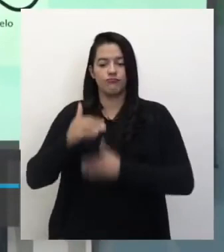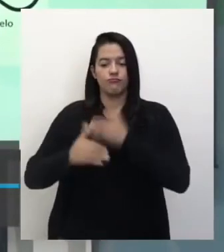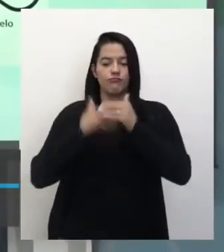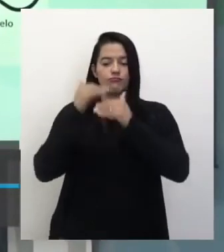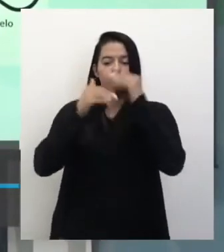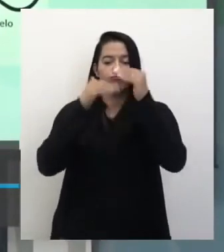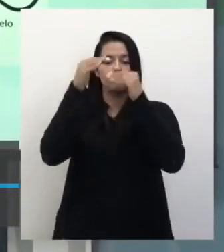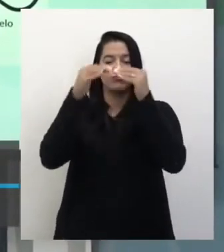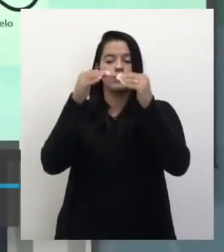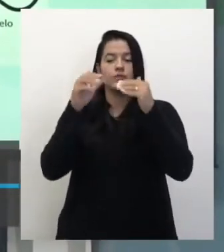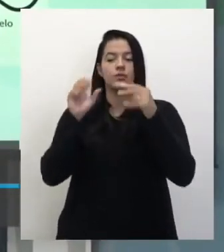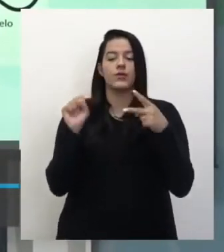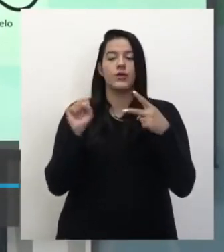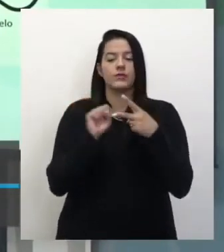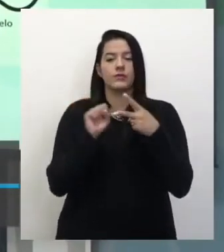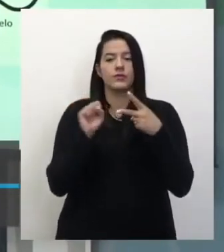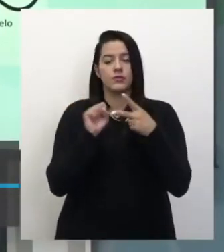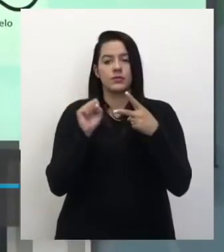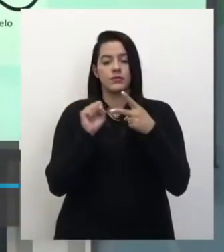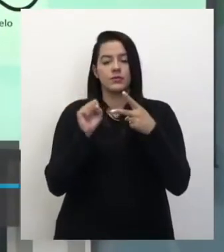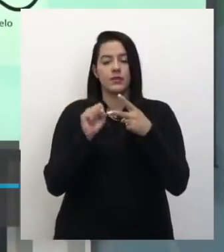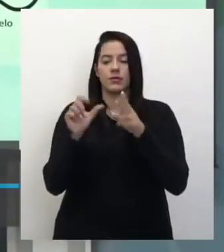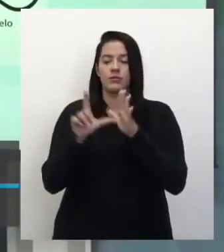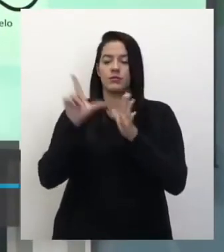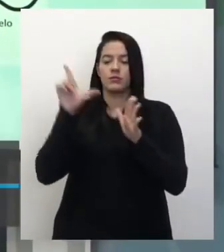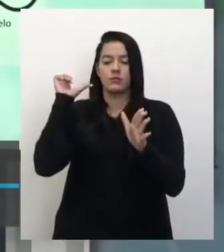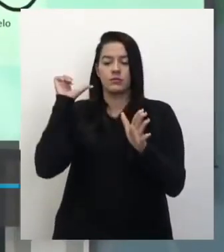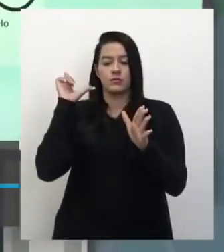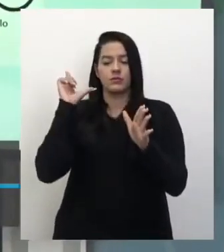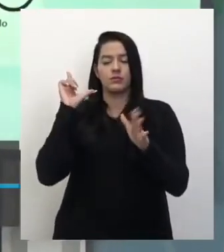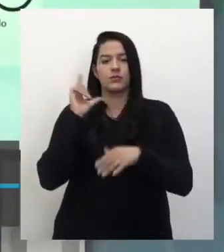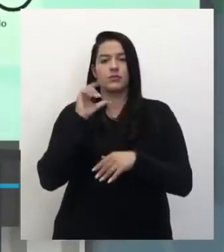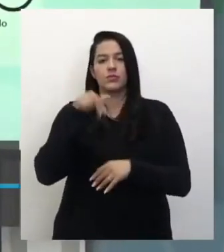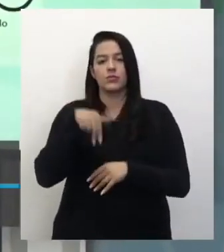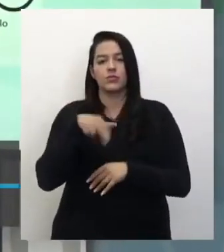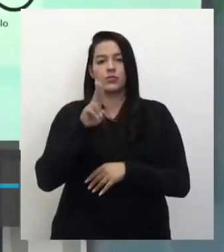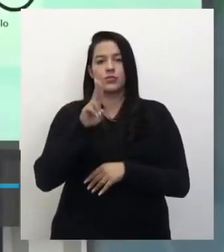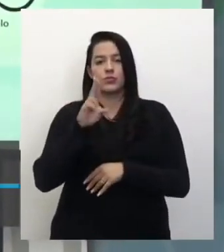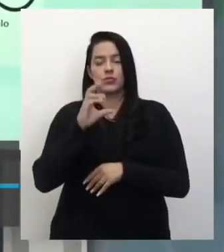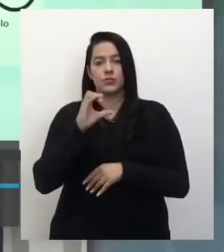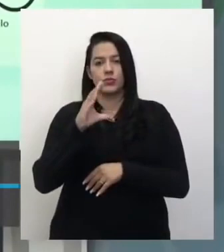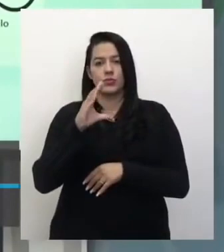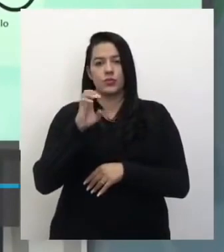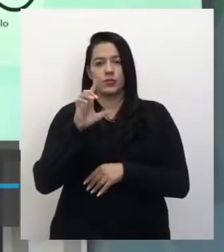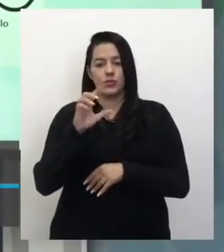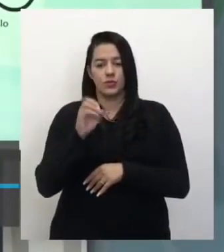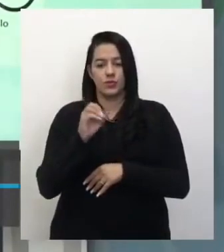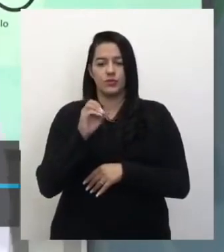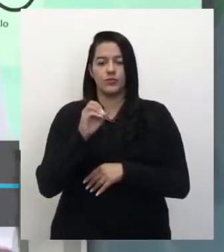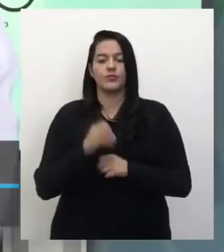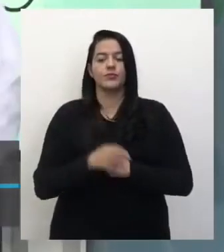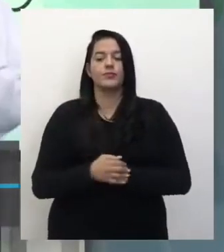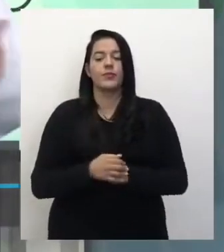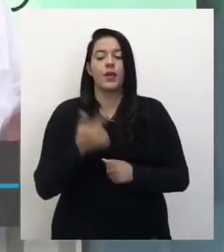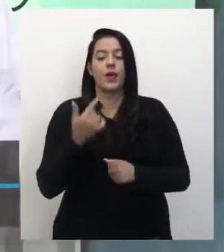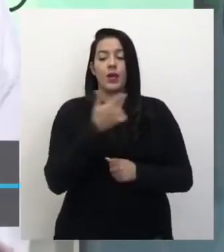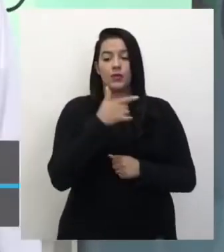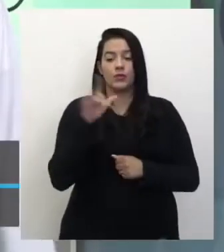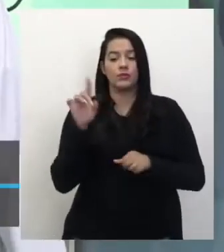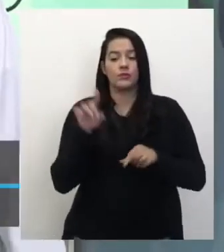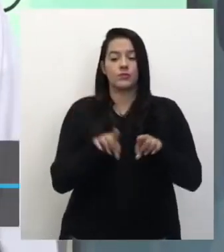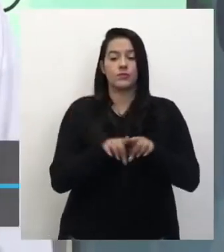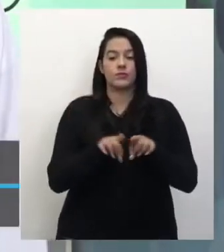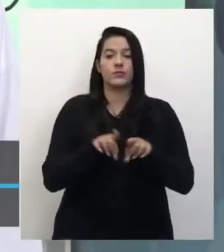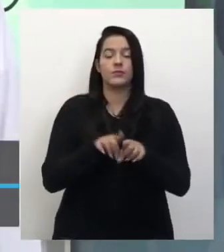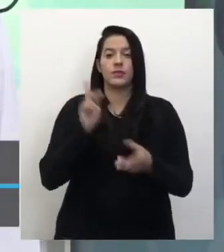surgiu antes de surgir o núcleo. Tá? Então, a procarionte. E a outra, eu, né? Em grego, quer dizer